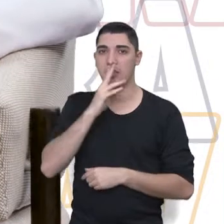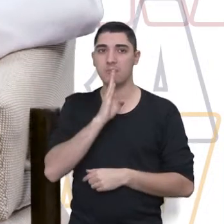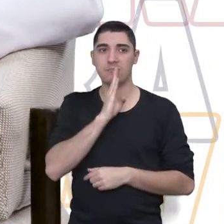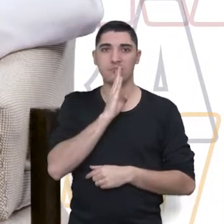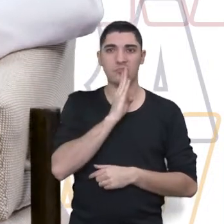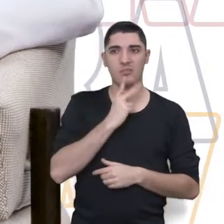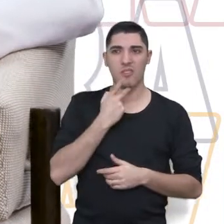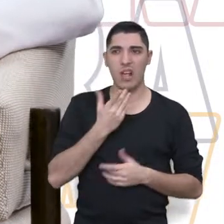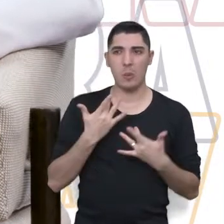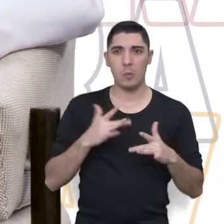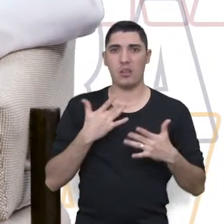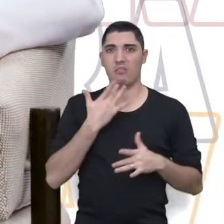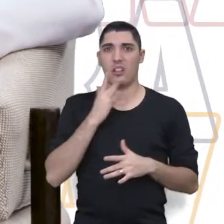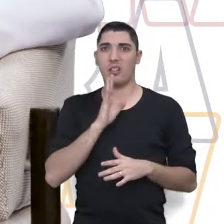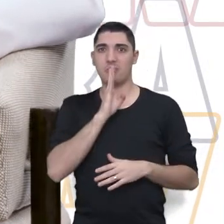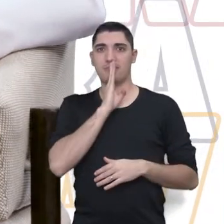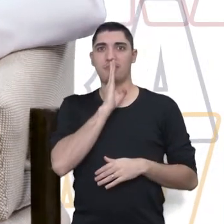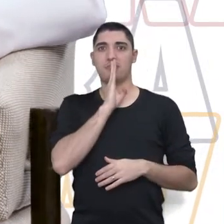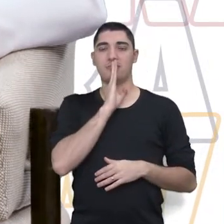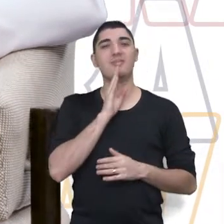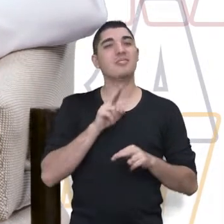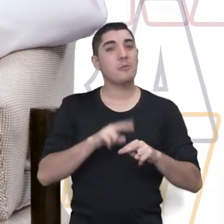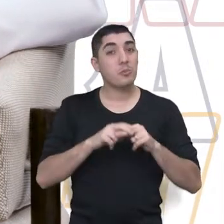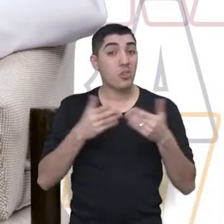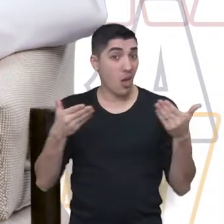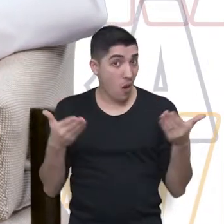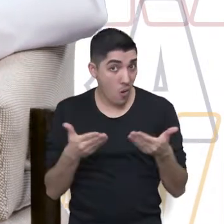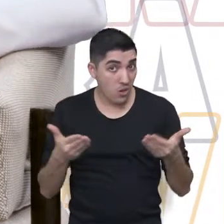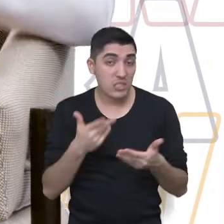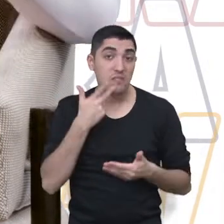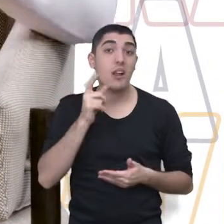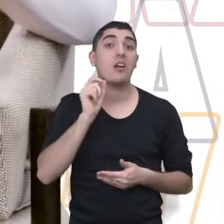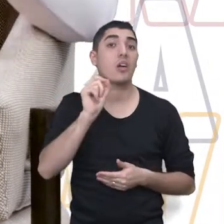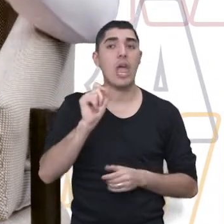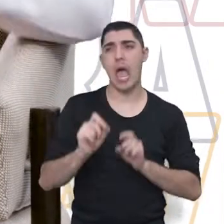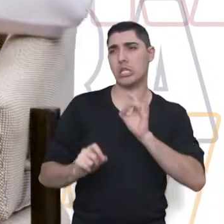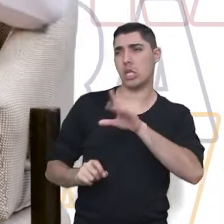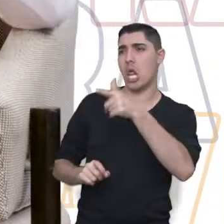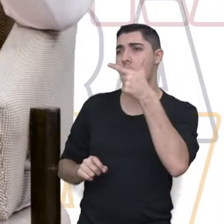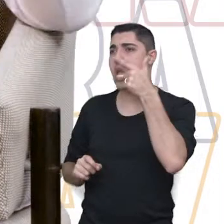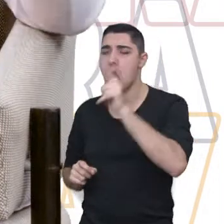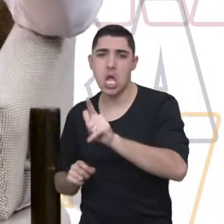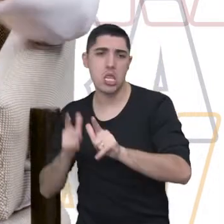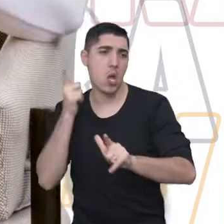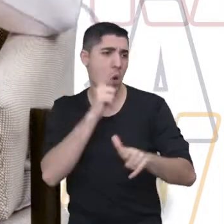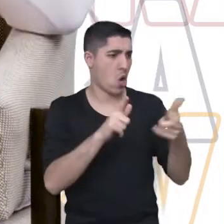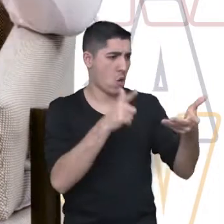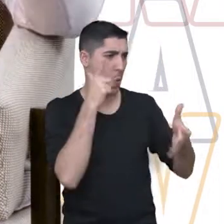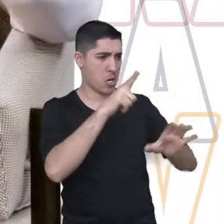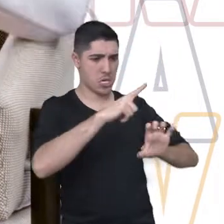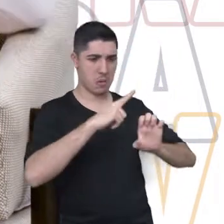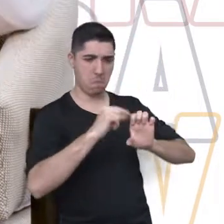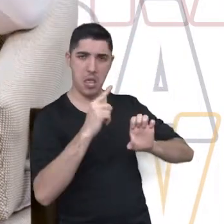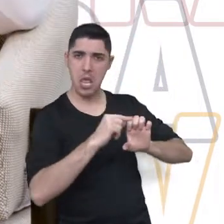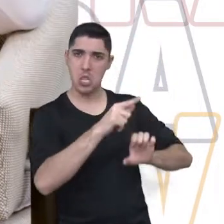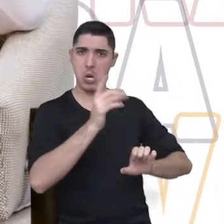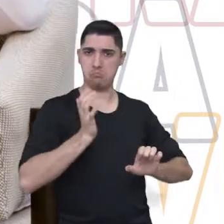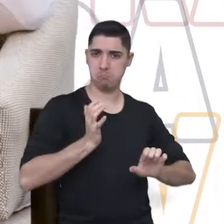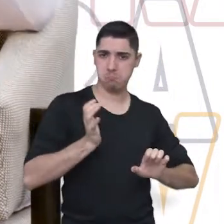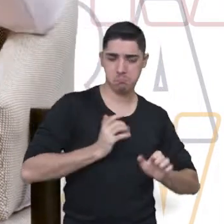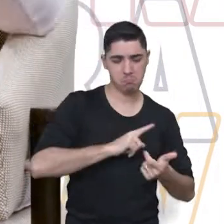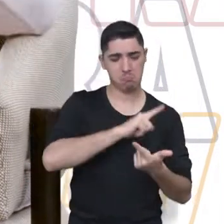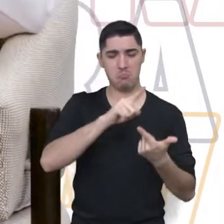falar a respeito de morte. E hoje em dia, a gente fala muito de ganhos e ganhos. Todo mundo pode ser empreendedor, pode